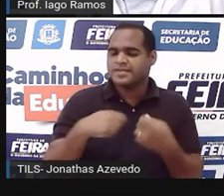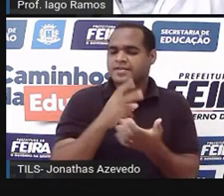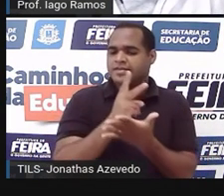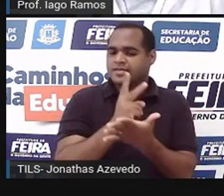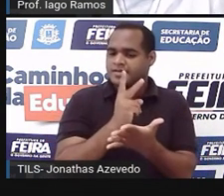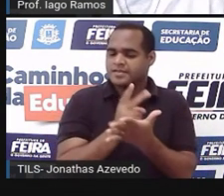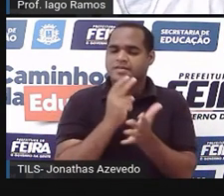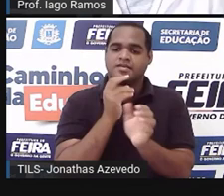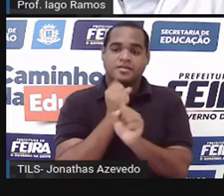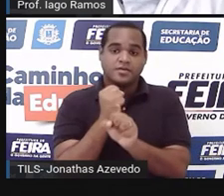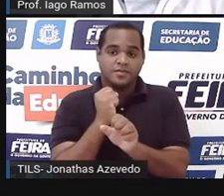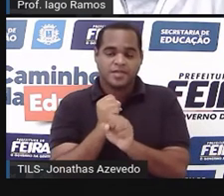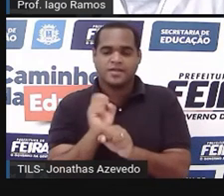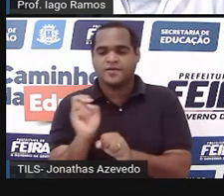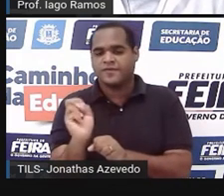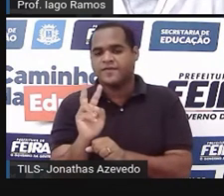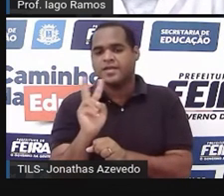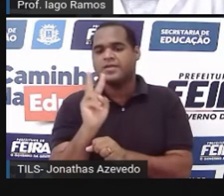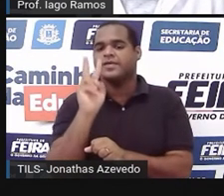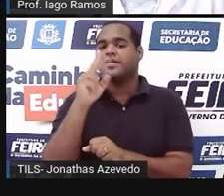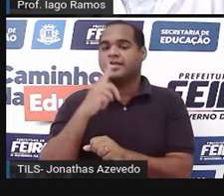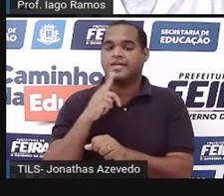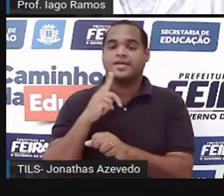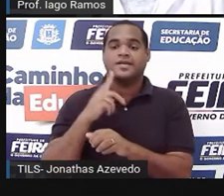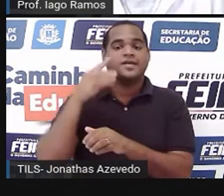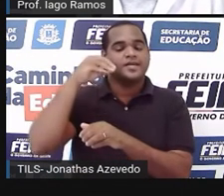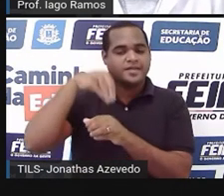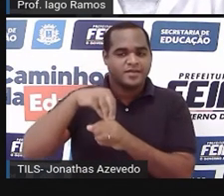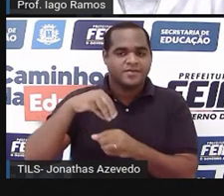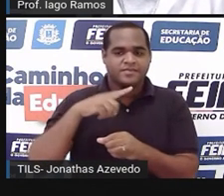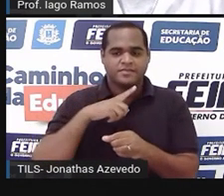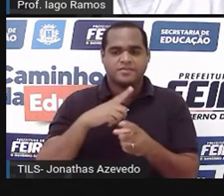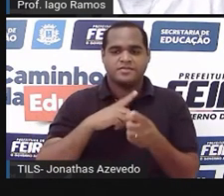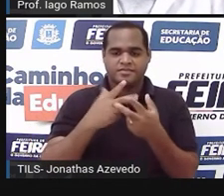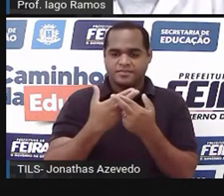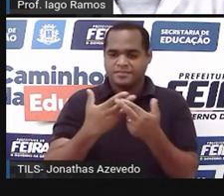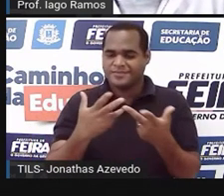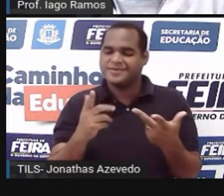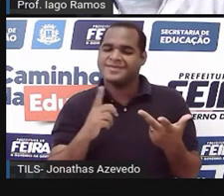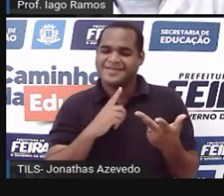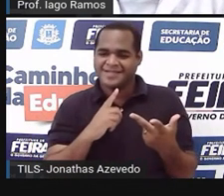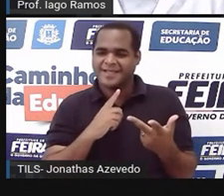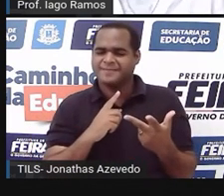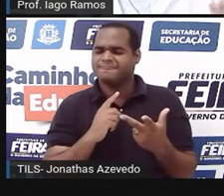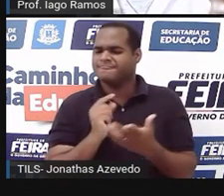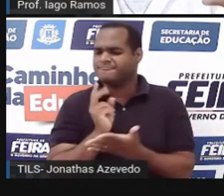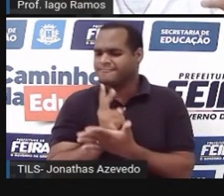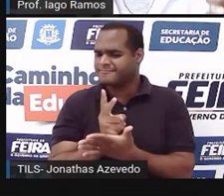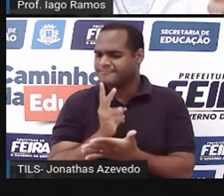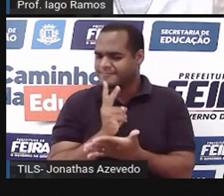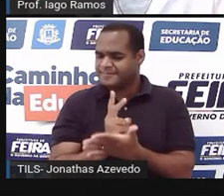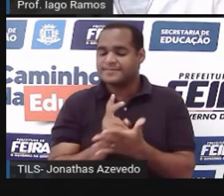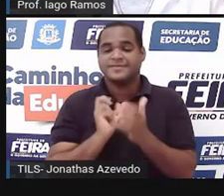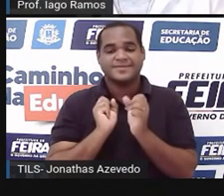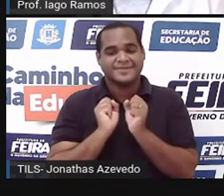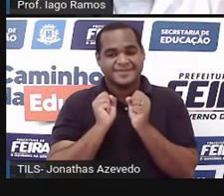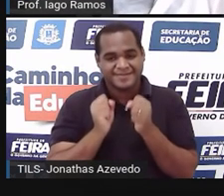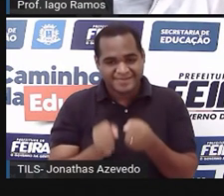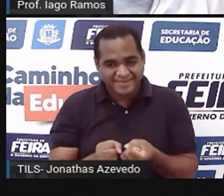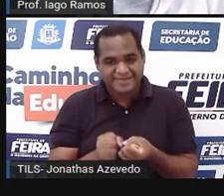valores dos três ângulos de dentro em um triângulo sempre absolutamente